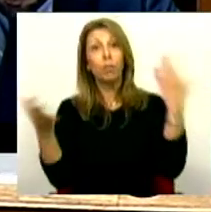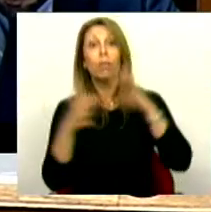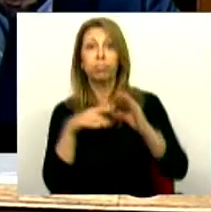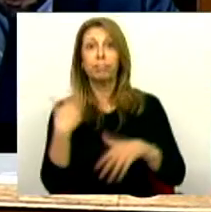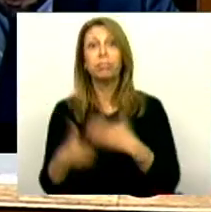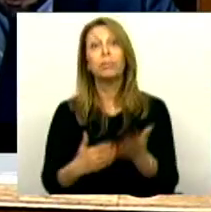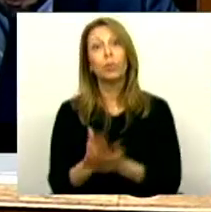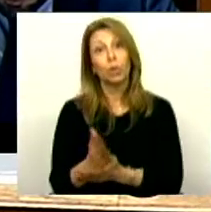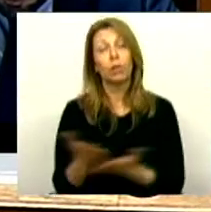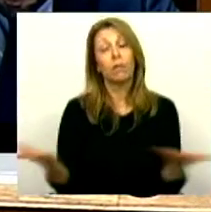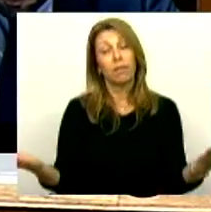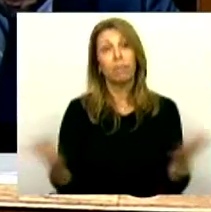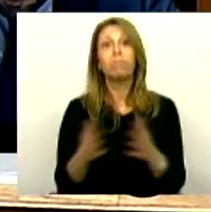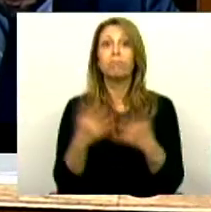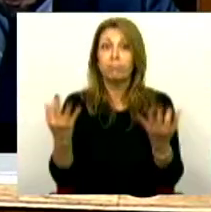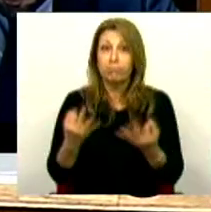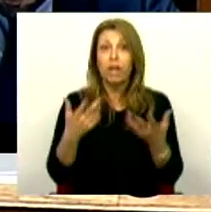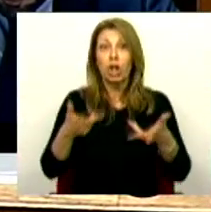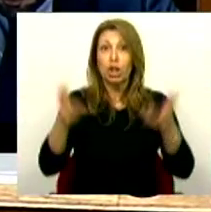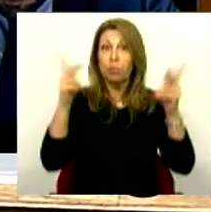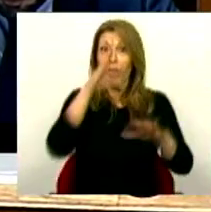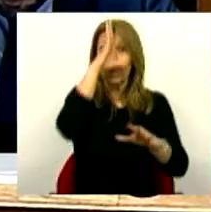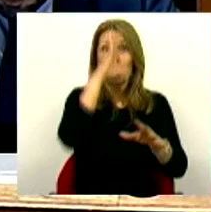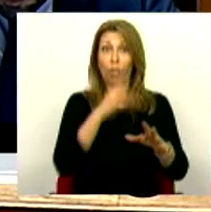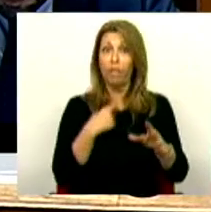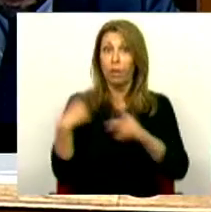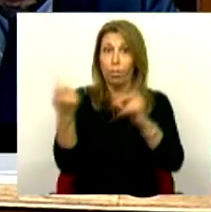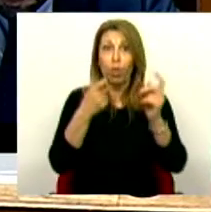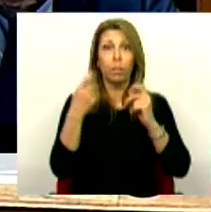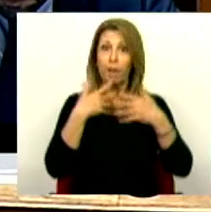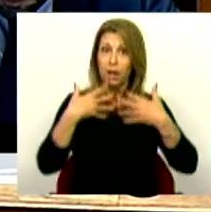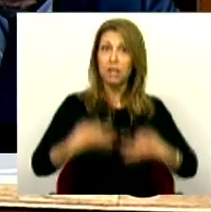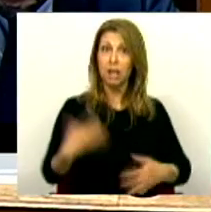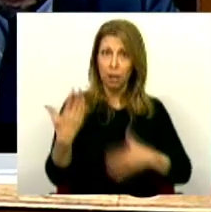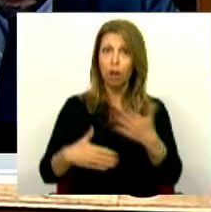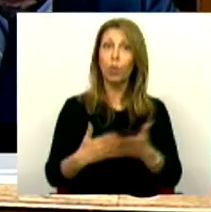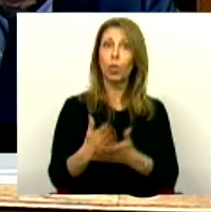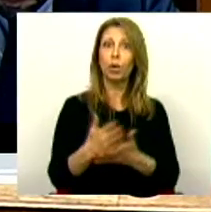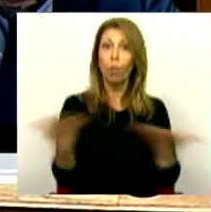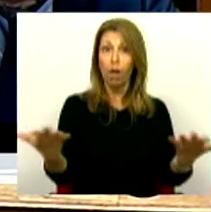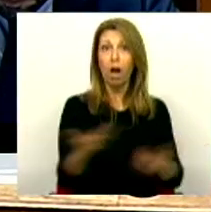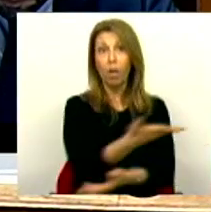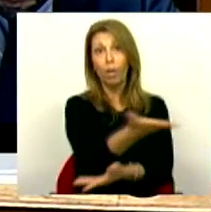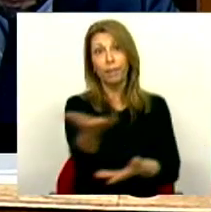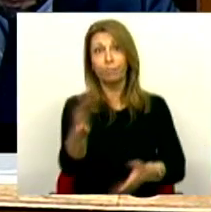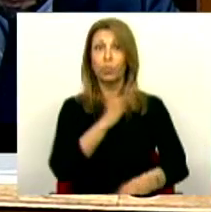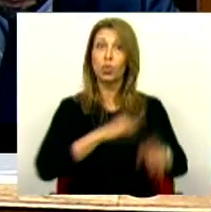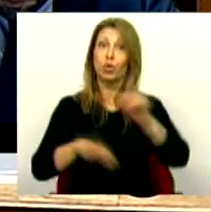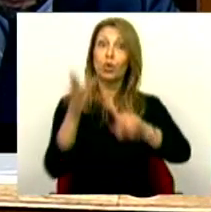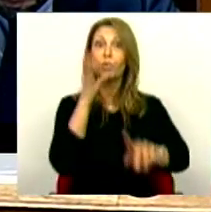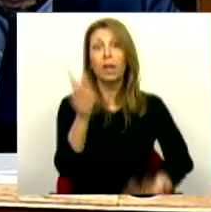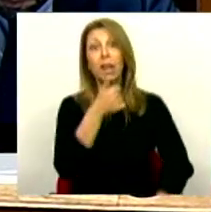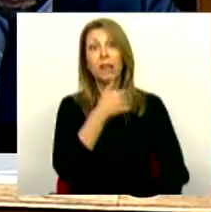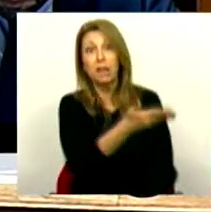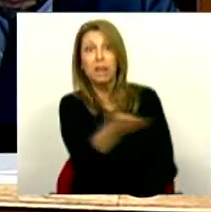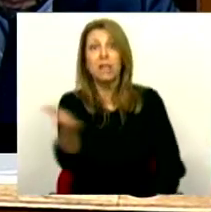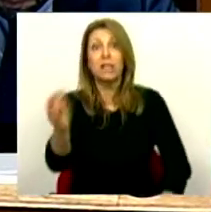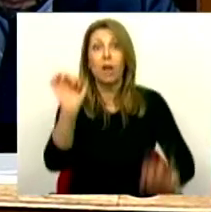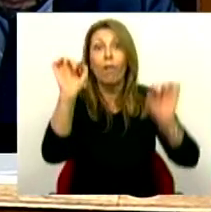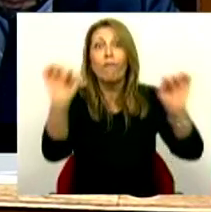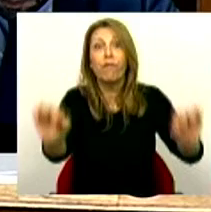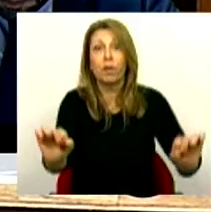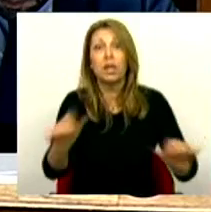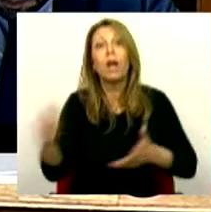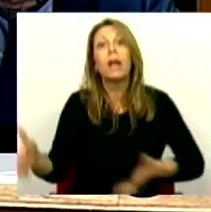alimentar esse debate é séria e continua. Cabe agora às Srs. Srs. Deputados refletirem qual é o caminho que temos pela frente. melhorar o regime